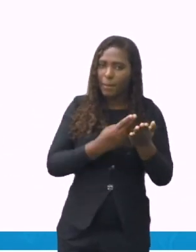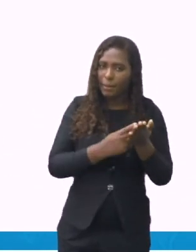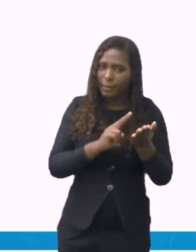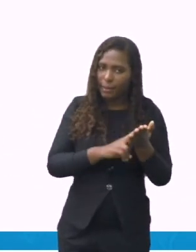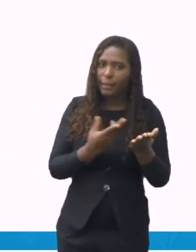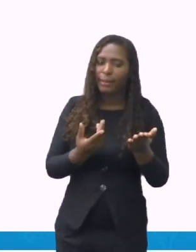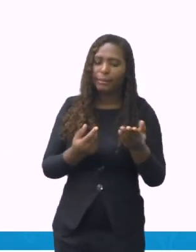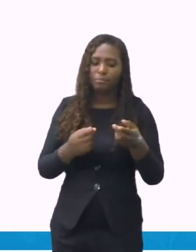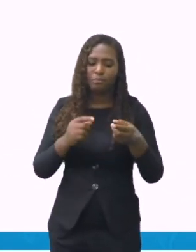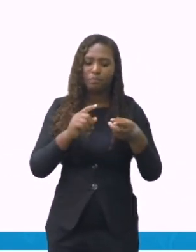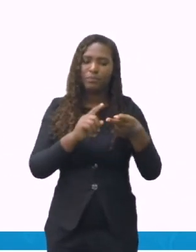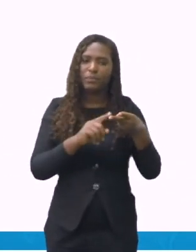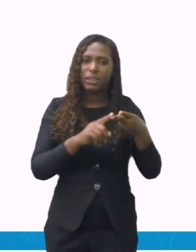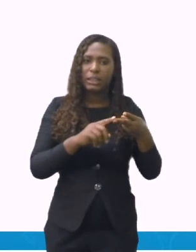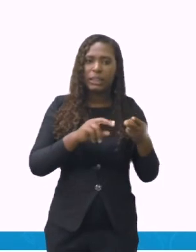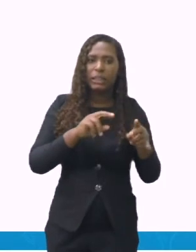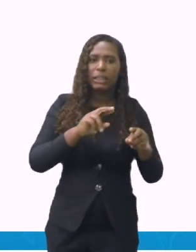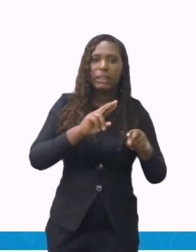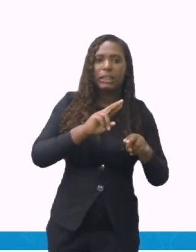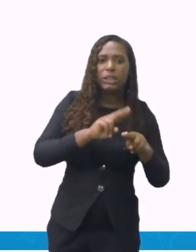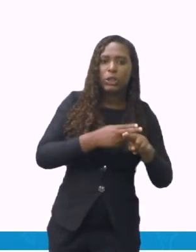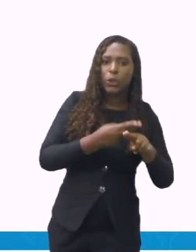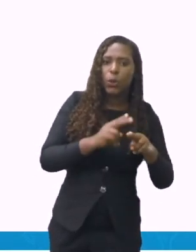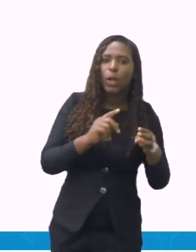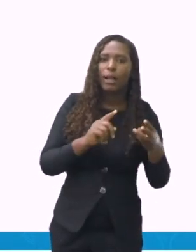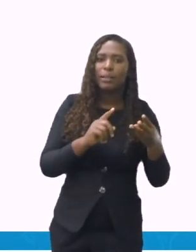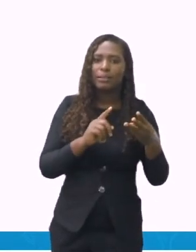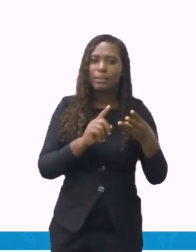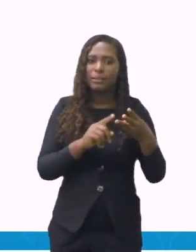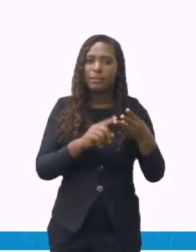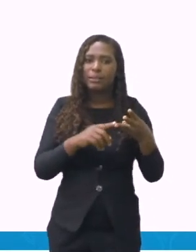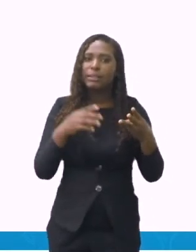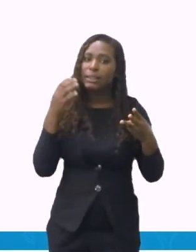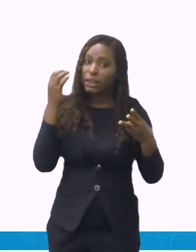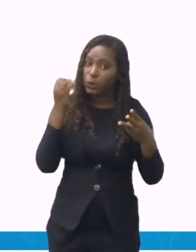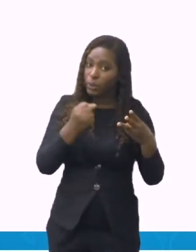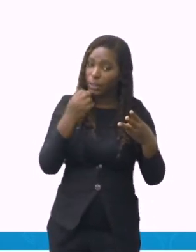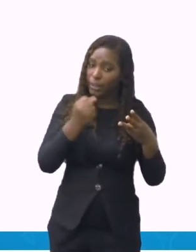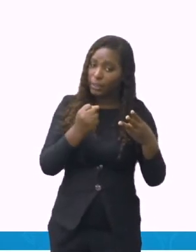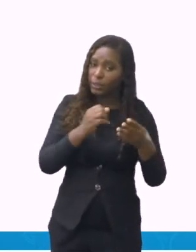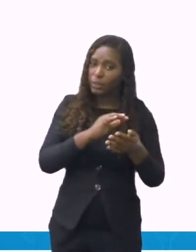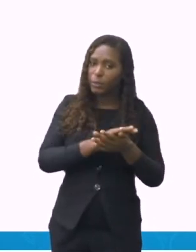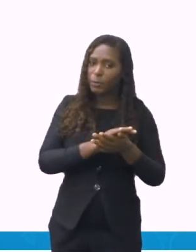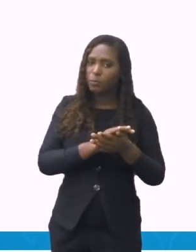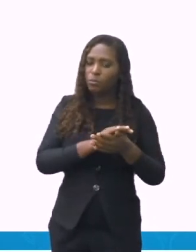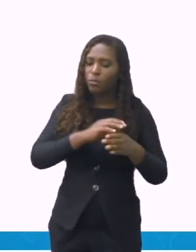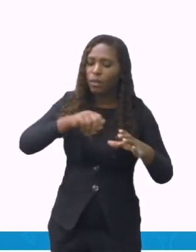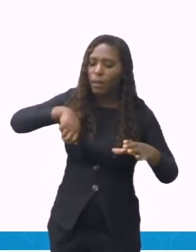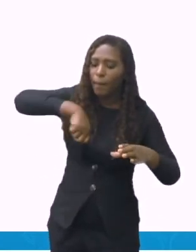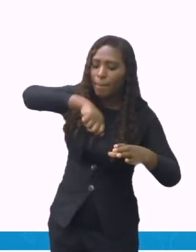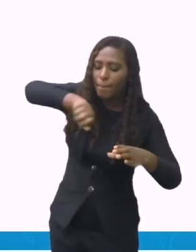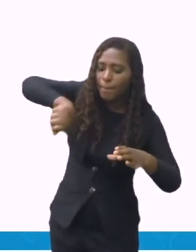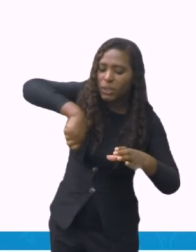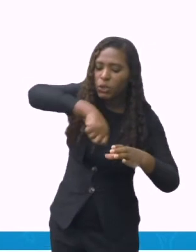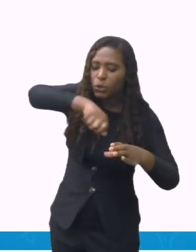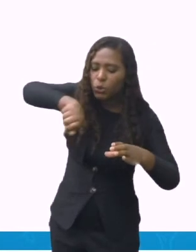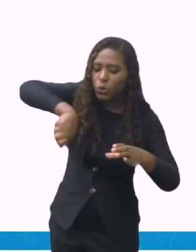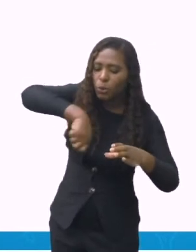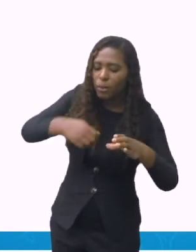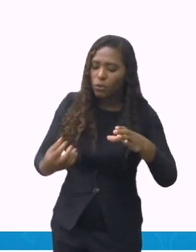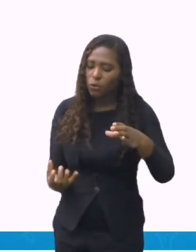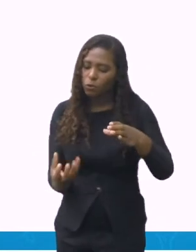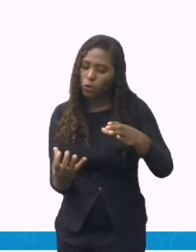bem esses ingredientes e leve ao fogo baixo. Mexer sempre, até